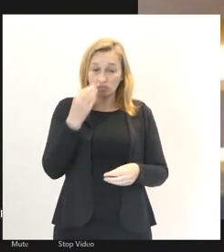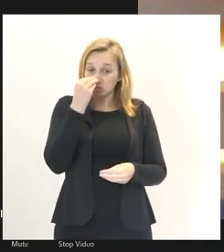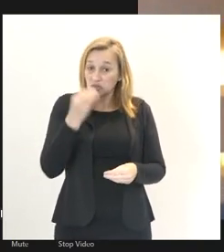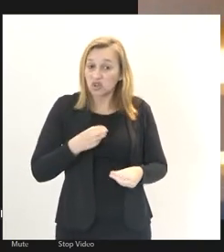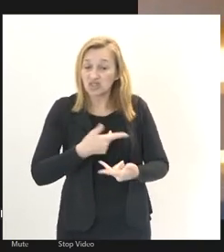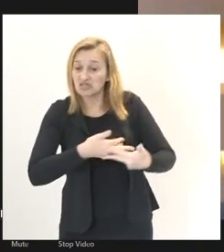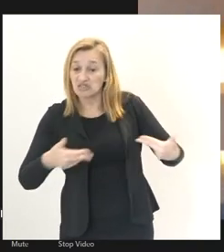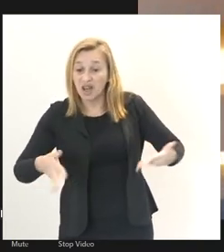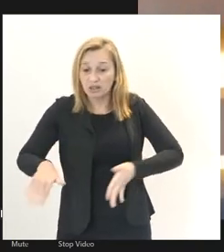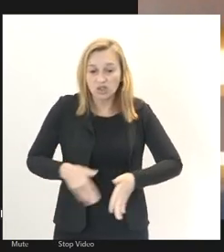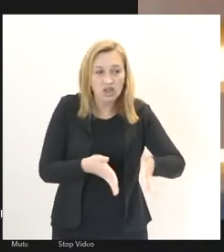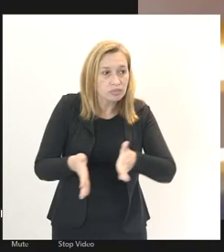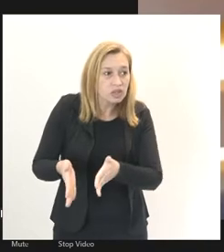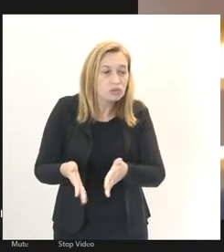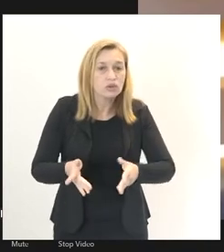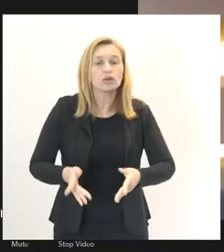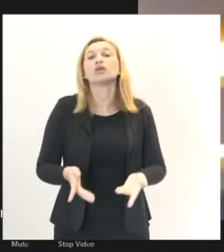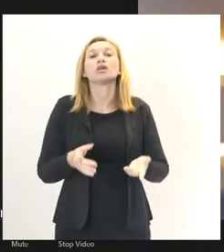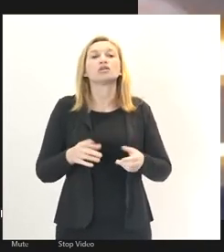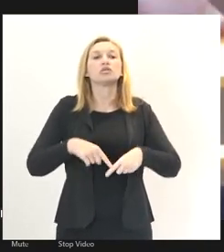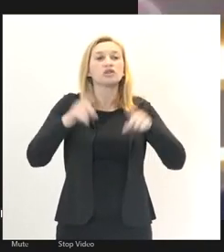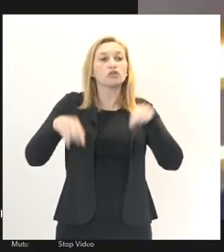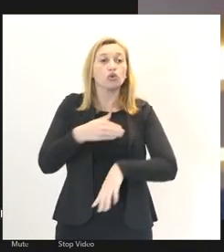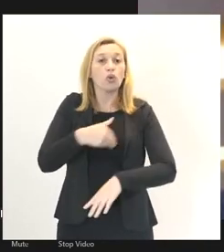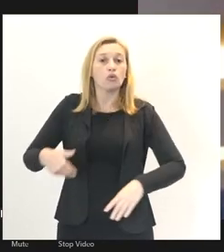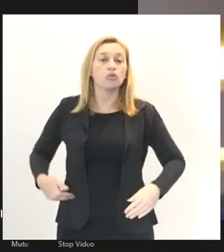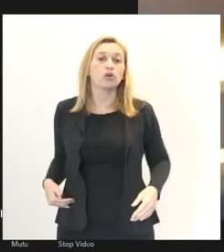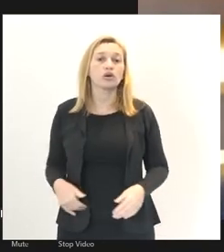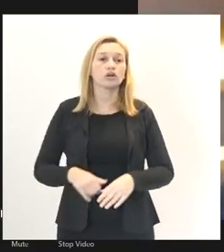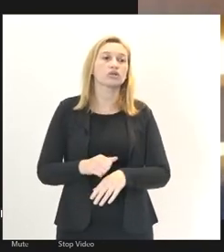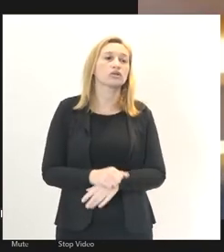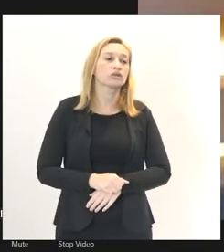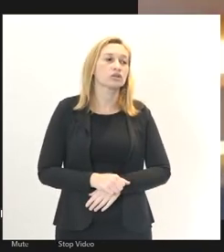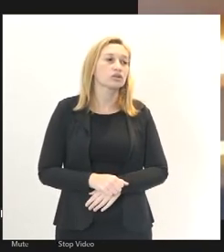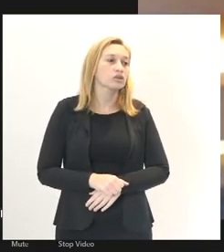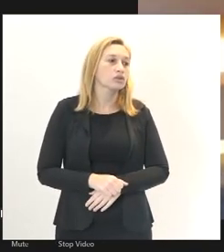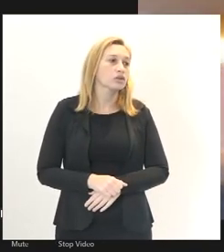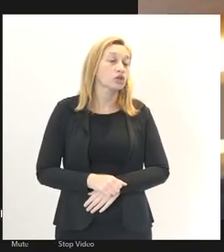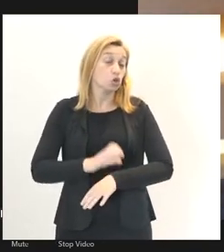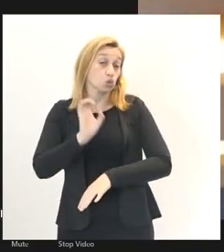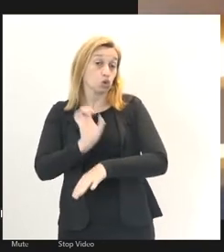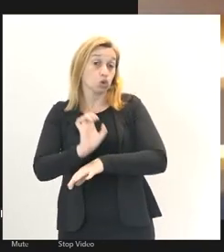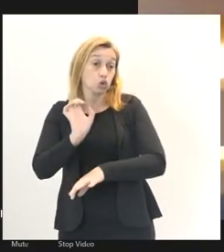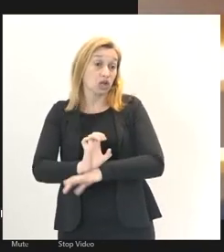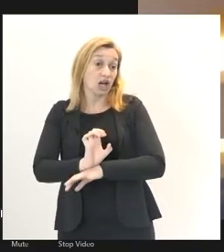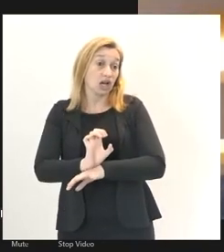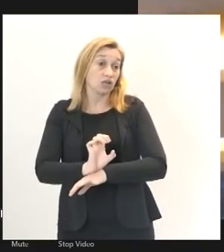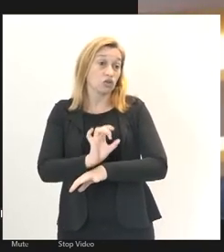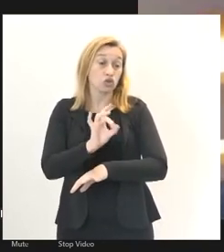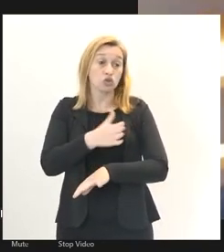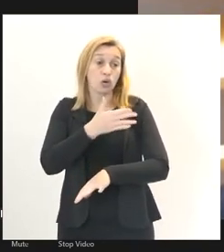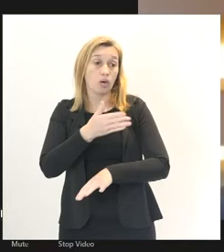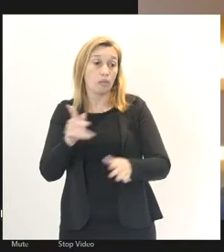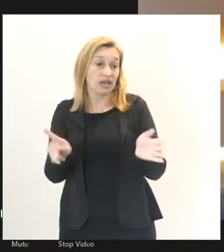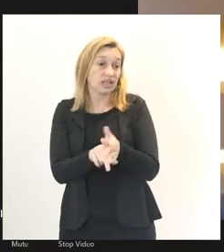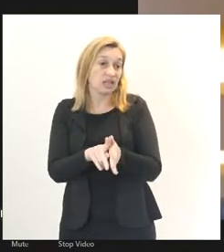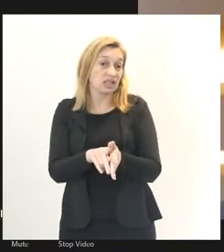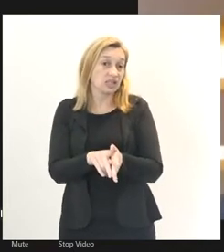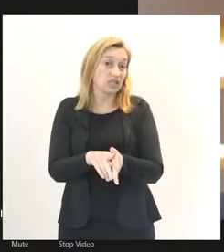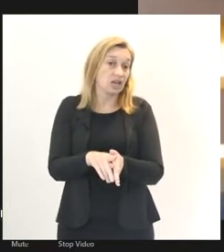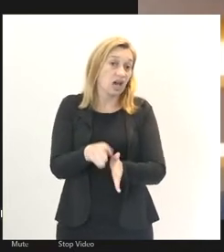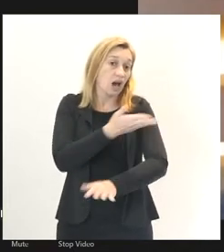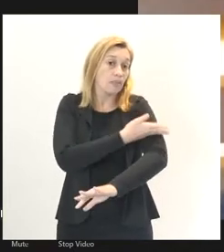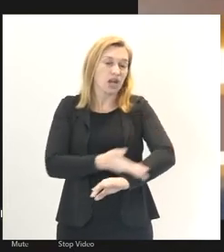caminhos, vários canais que dizem que o serviço público não funciona, de que o Estado é um elefante branco e não é isso que a gente